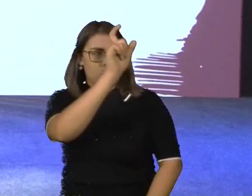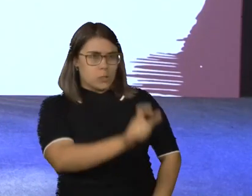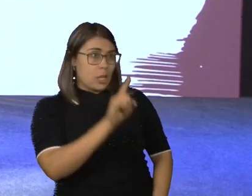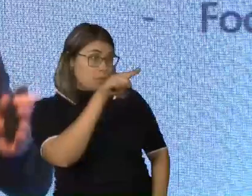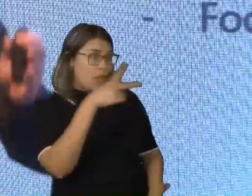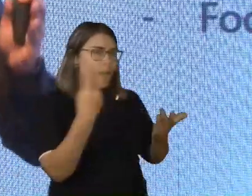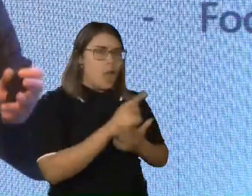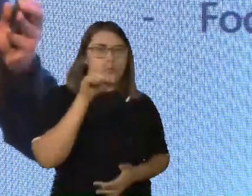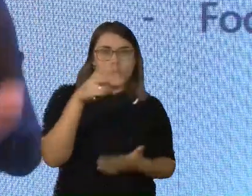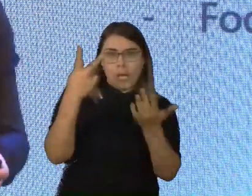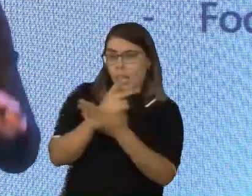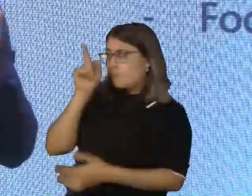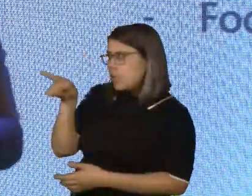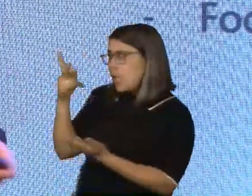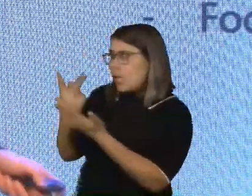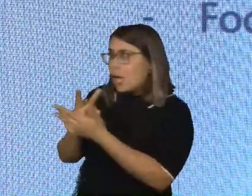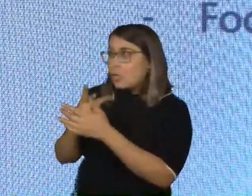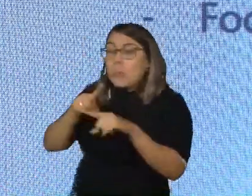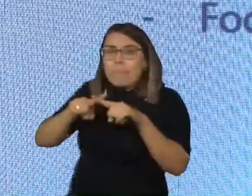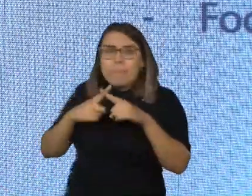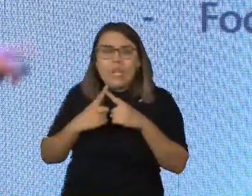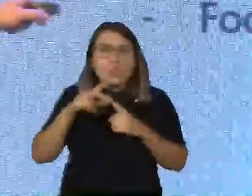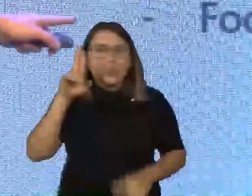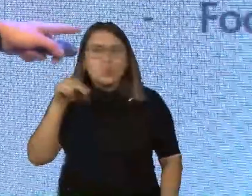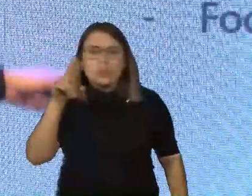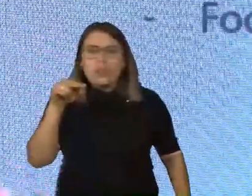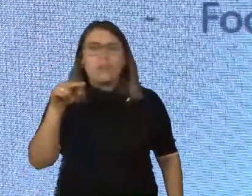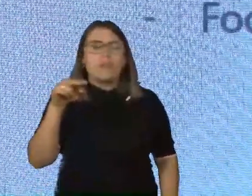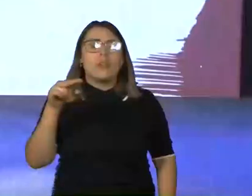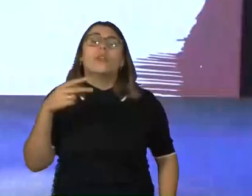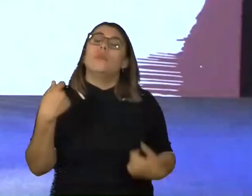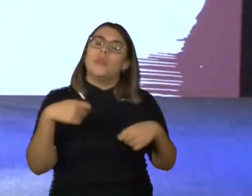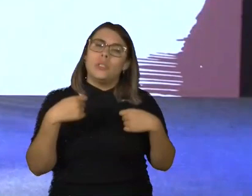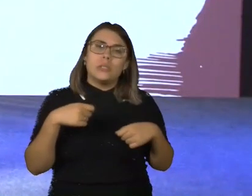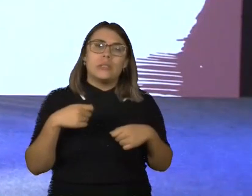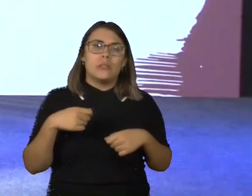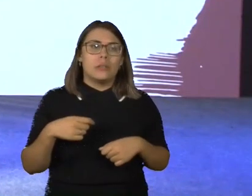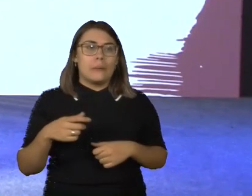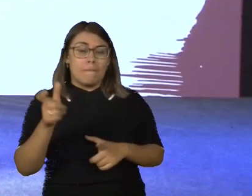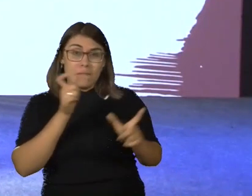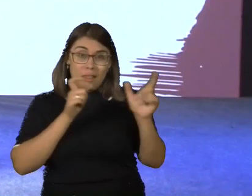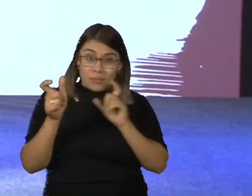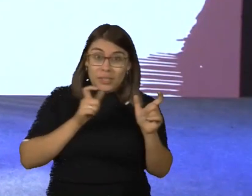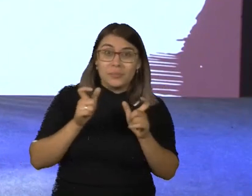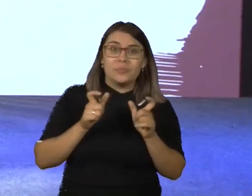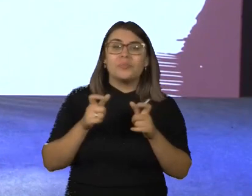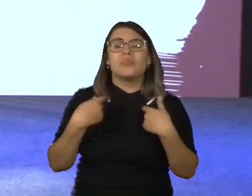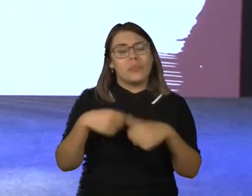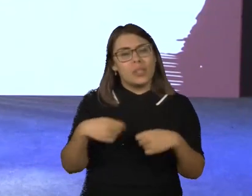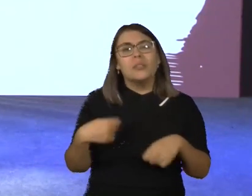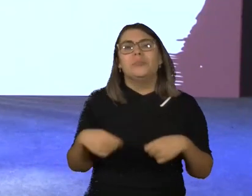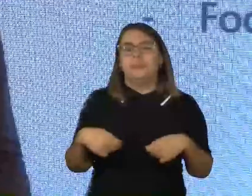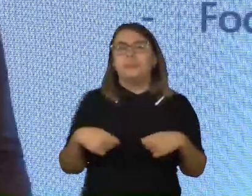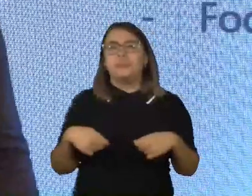situação. Ele sempre vê o erro antes da solução. É orientado sempre para a defesa. Se ele tem uma conversa construtiva com alguém